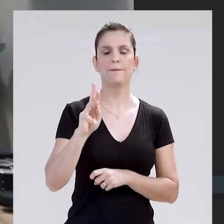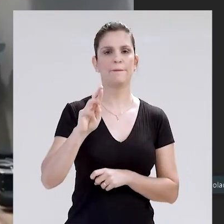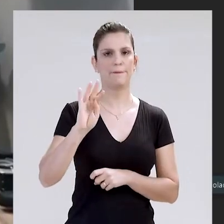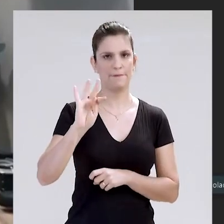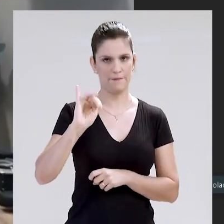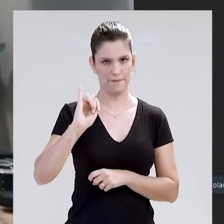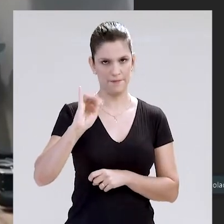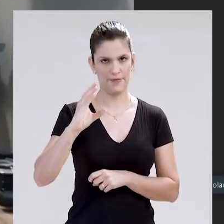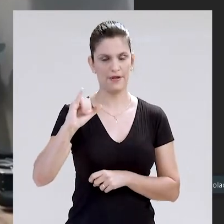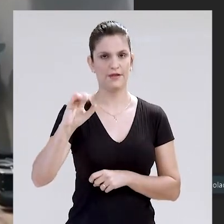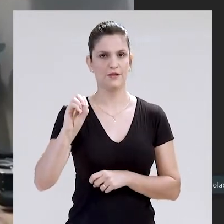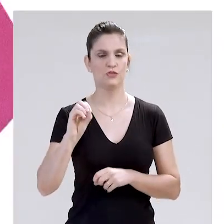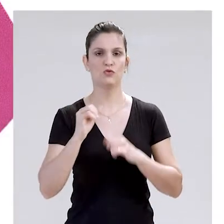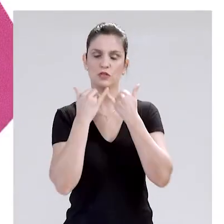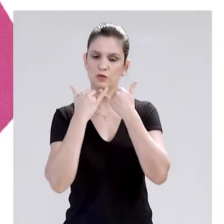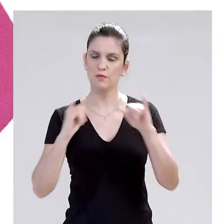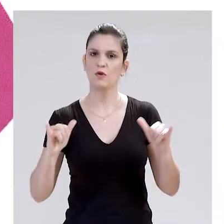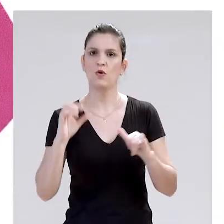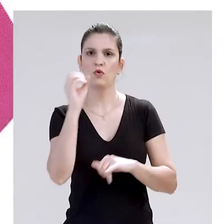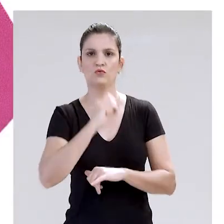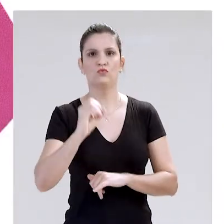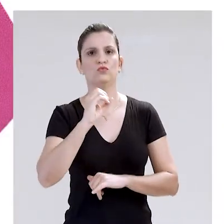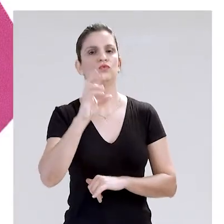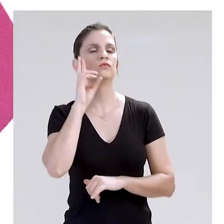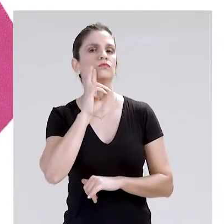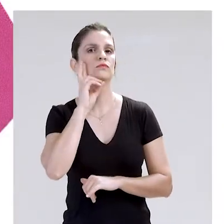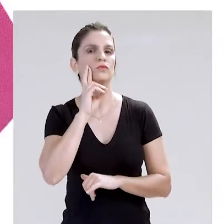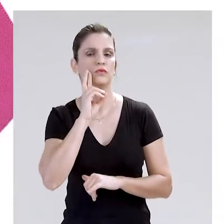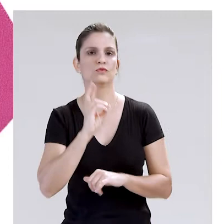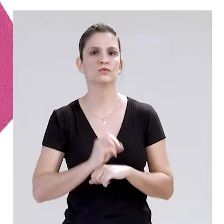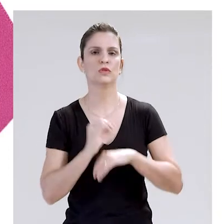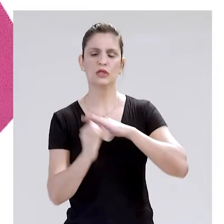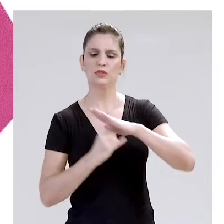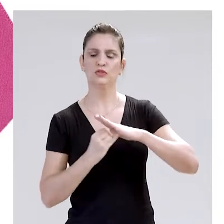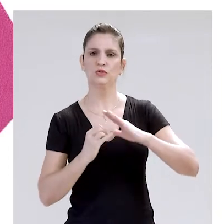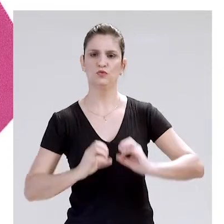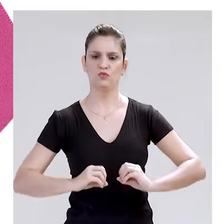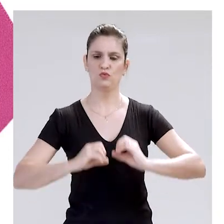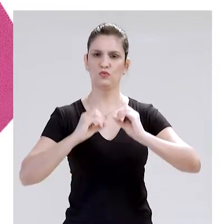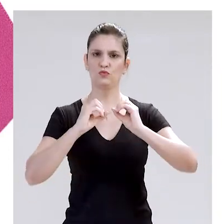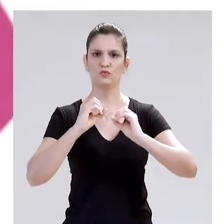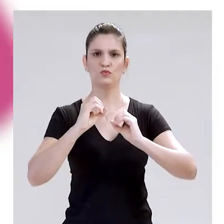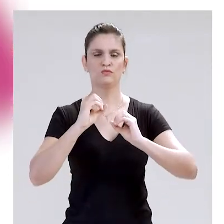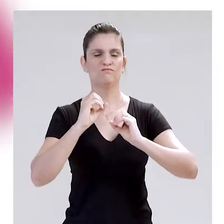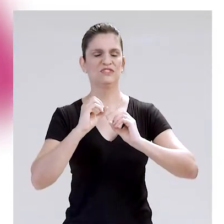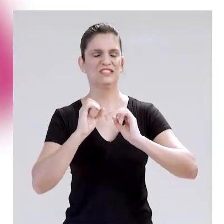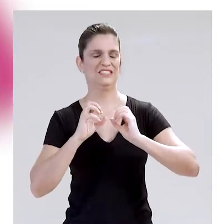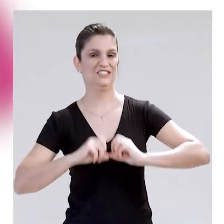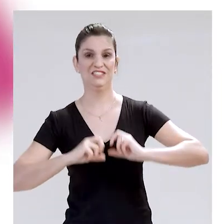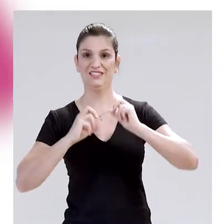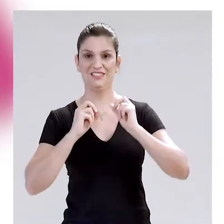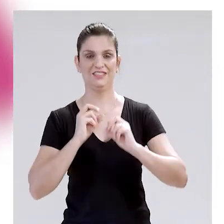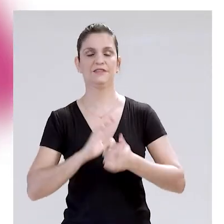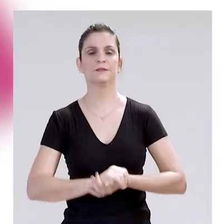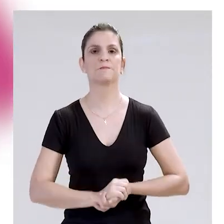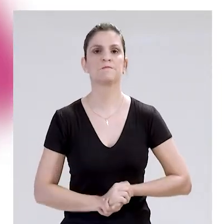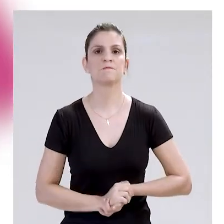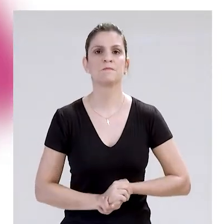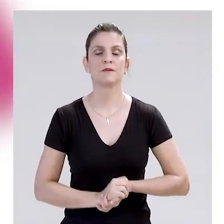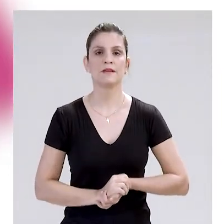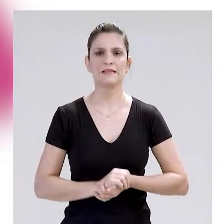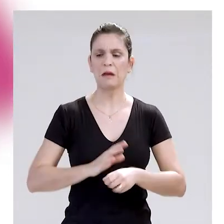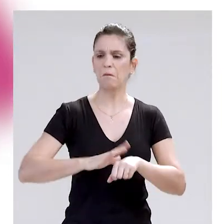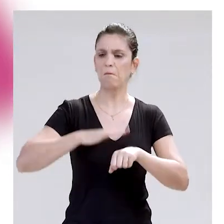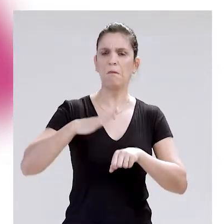Silva, falou sobre a campanha Outubro Rosa. O Instituto Nacional de Câncer estima 850 novos casos de